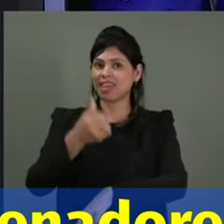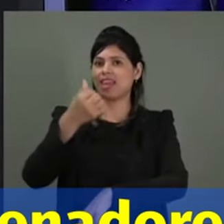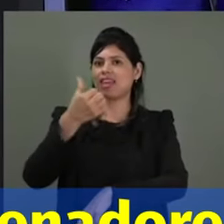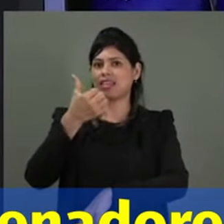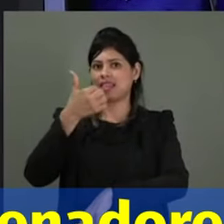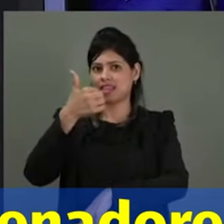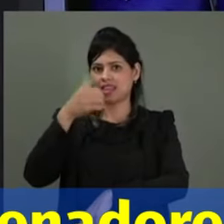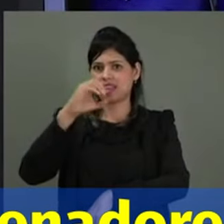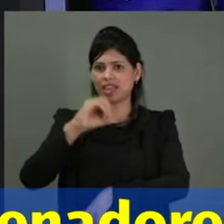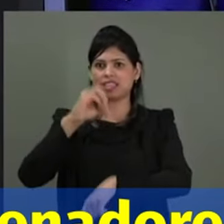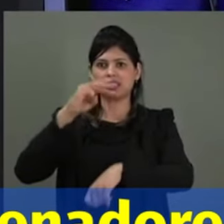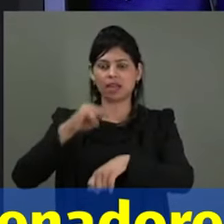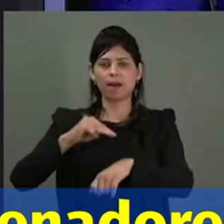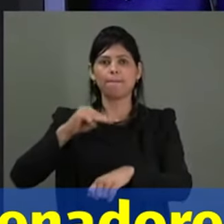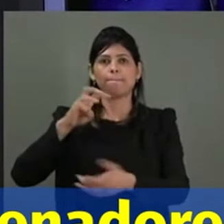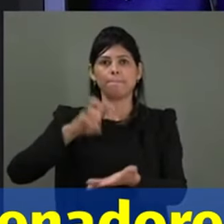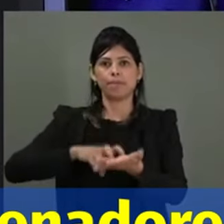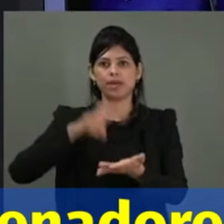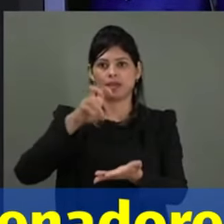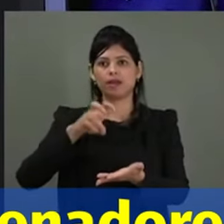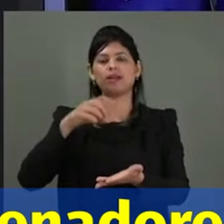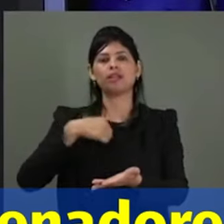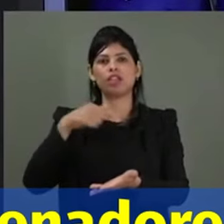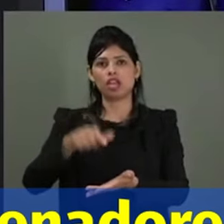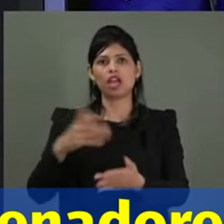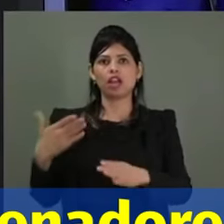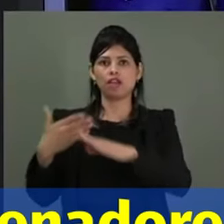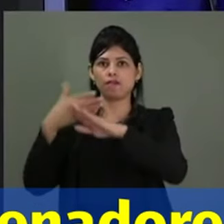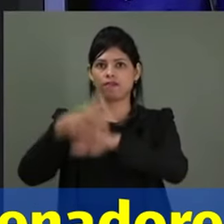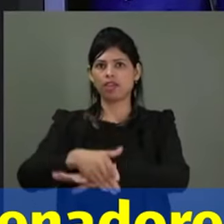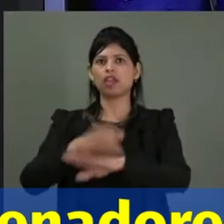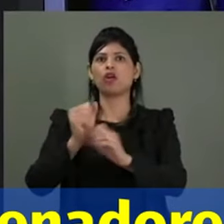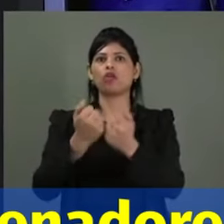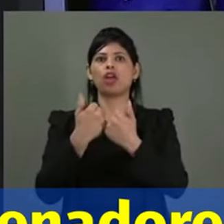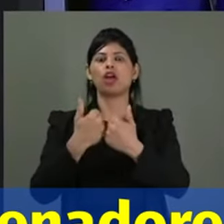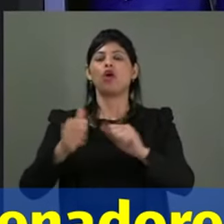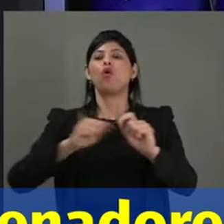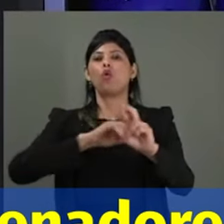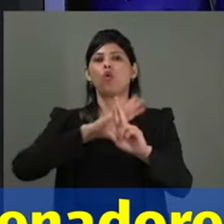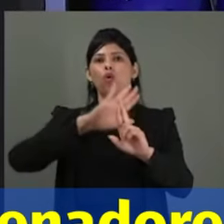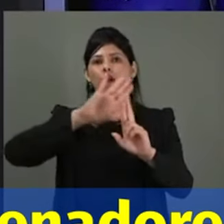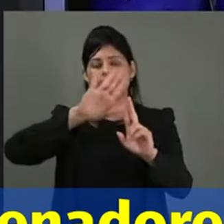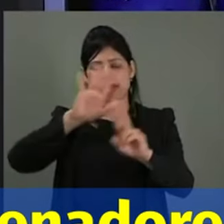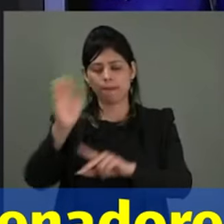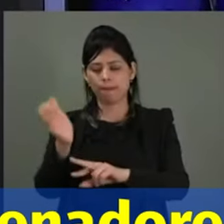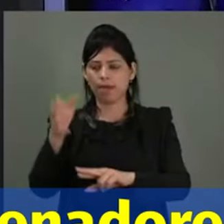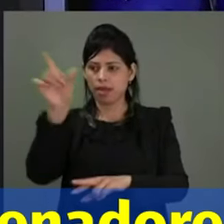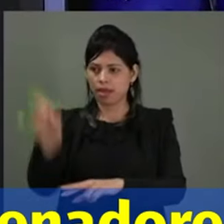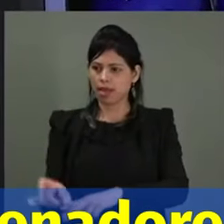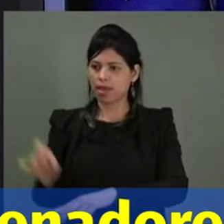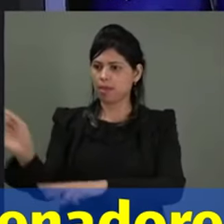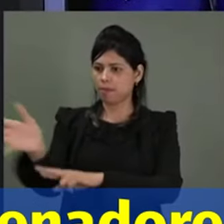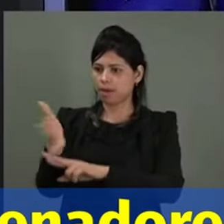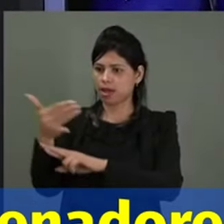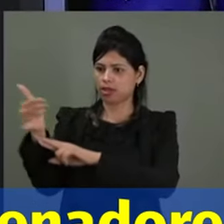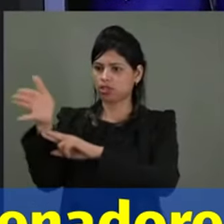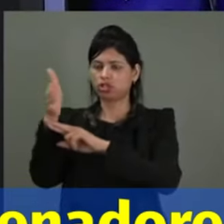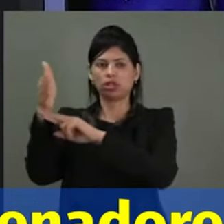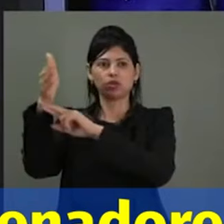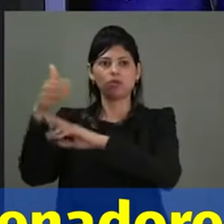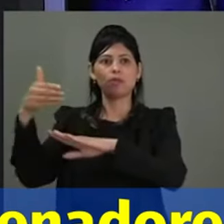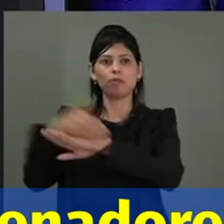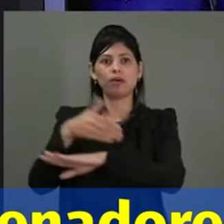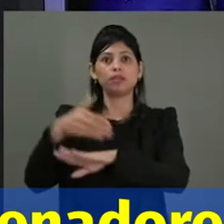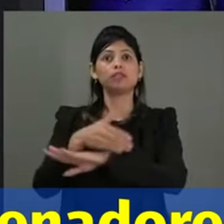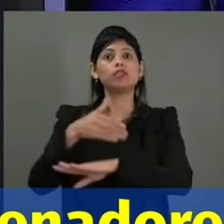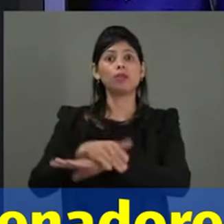embaixador traga, sensibilize esse Senado, as nossas autoridades de todos os poderes, que o Senado